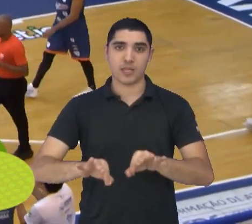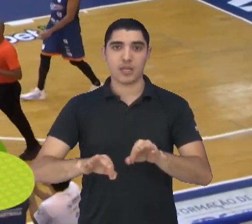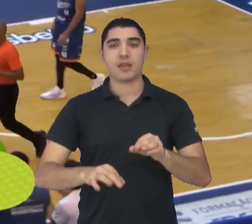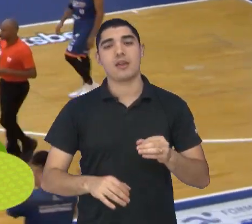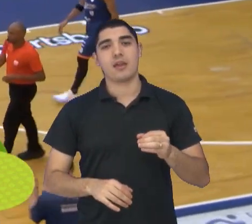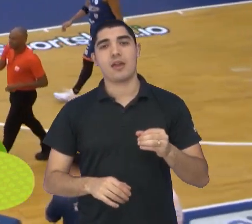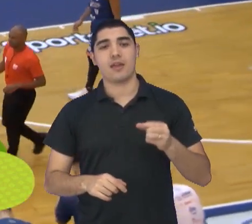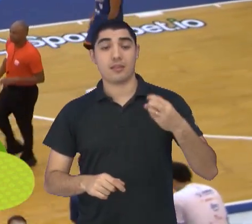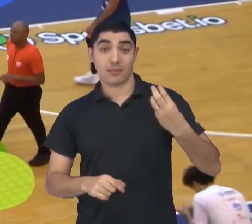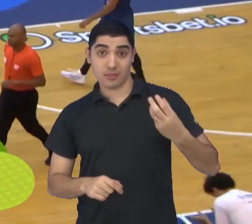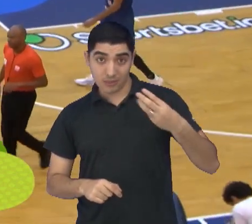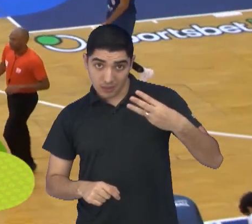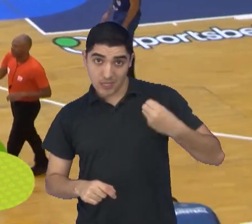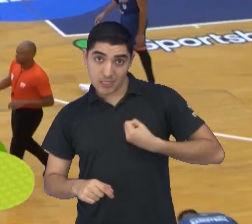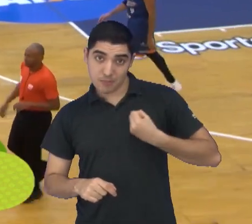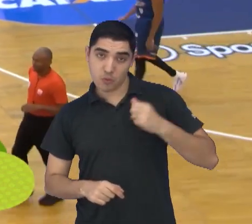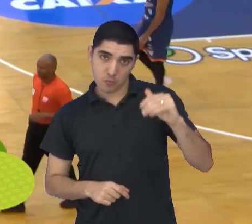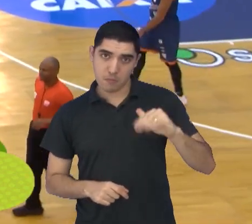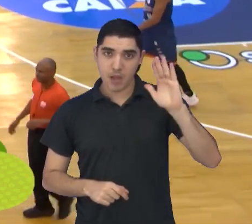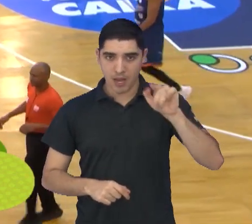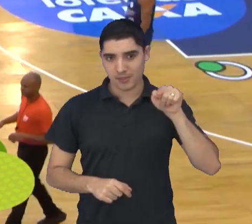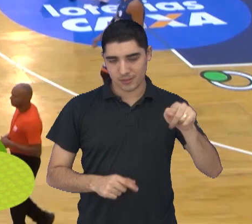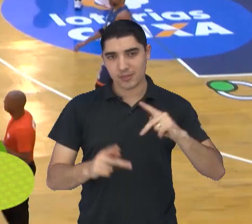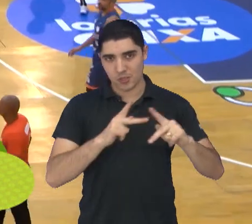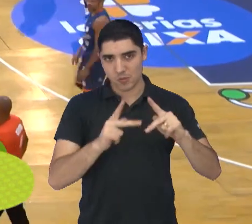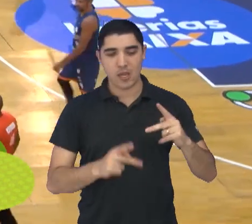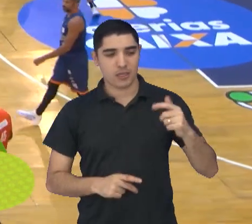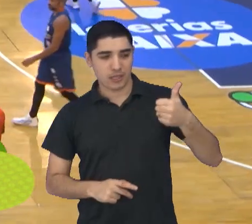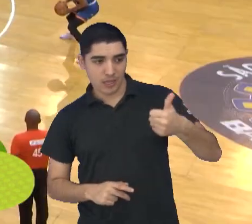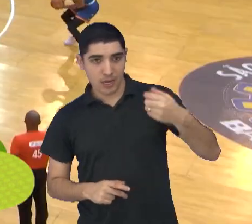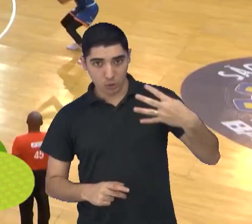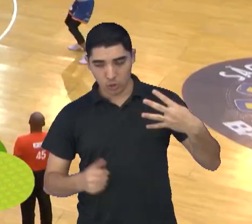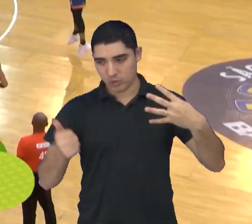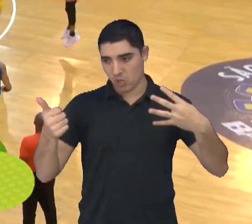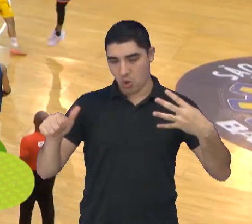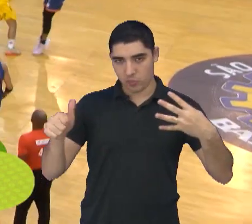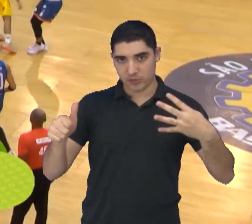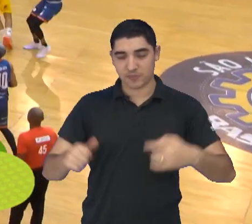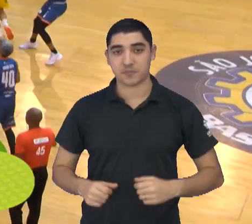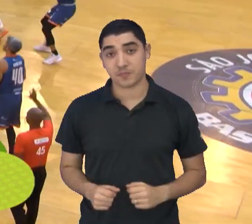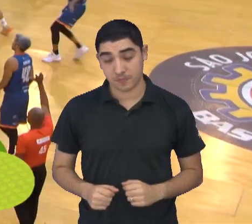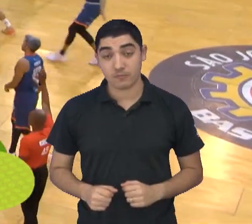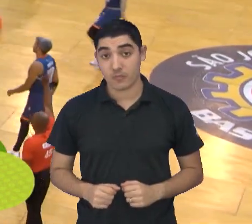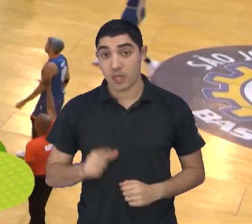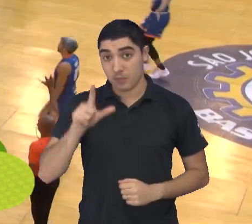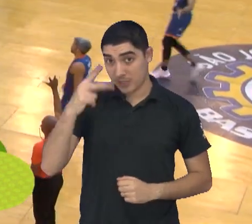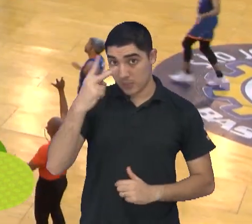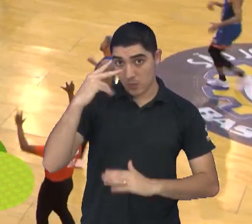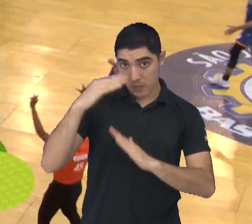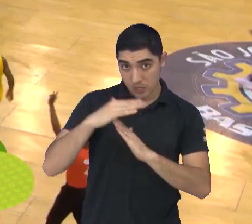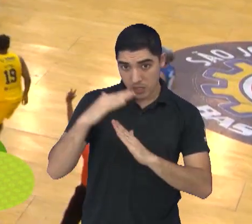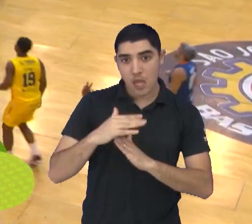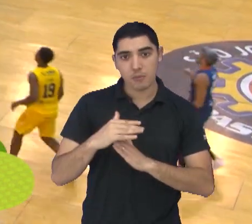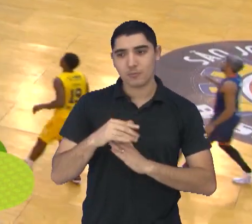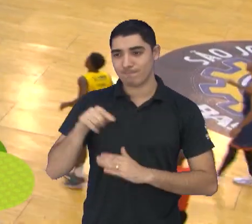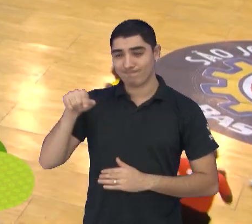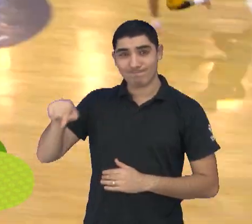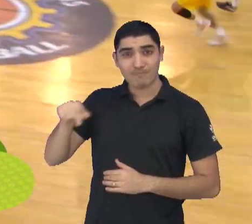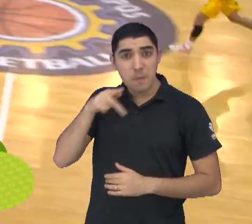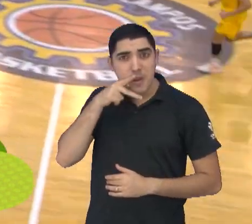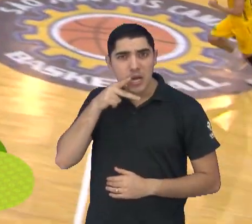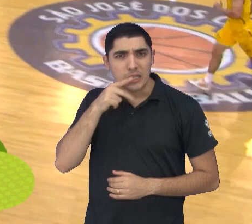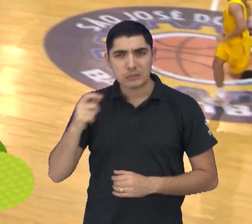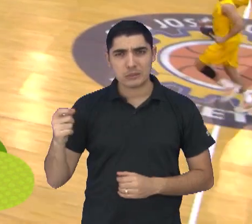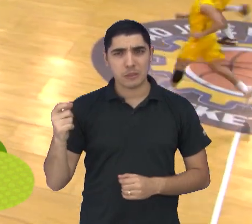3 de vantagem para os donos da casa, 14x11. Já no segundo período, só deu o Unifaciza.